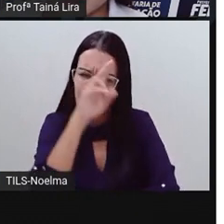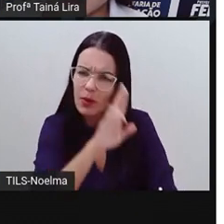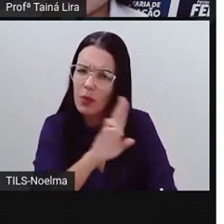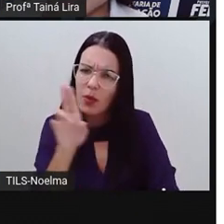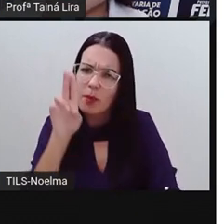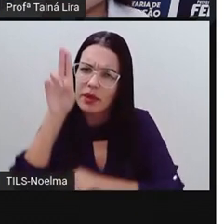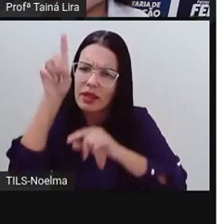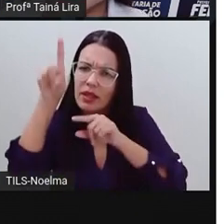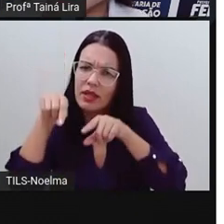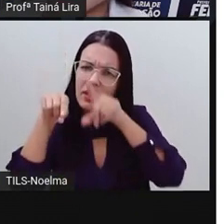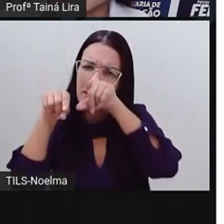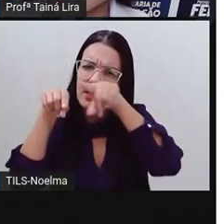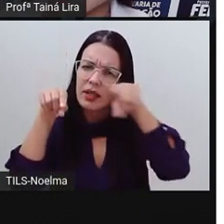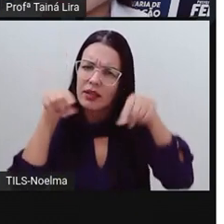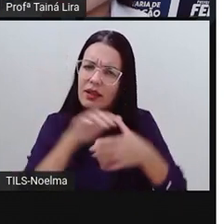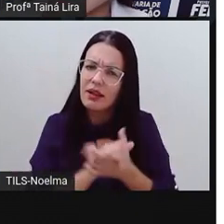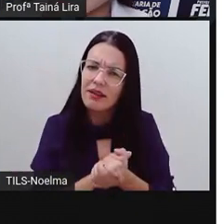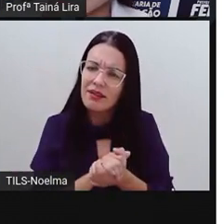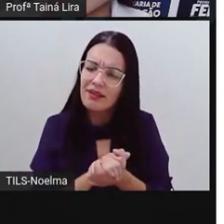gráfico é esse, segundo ano?